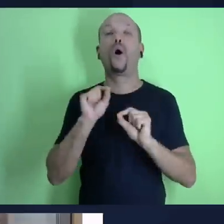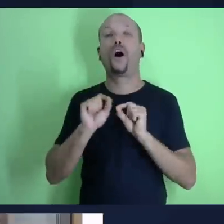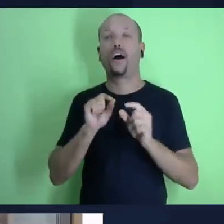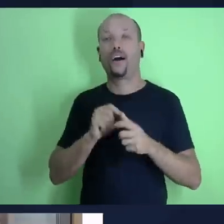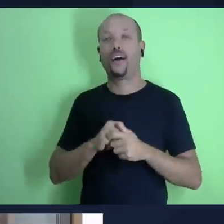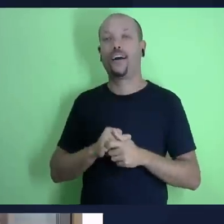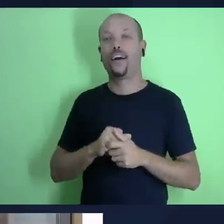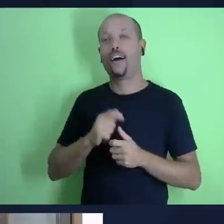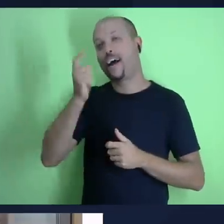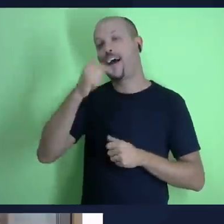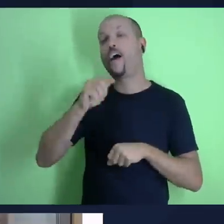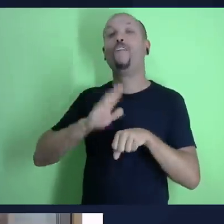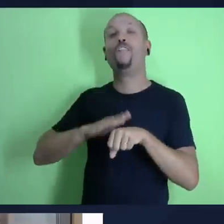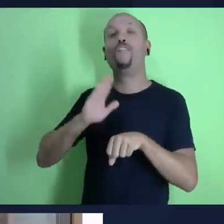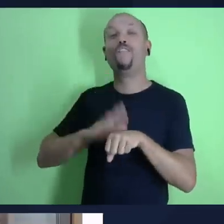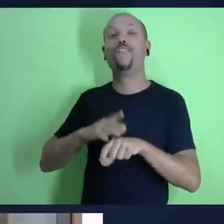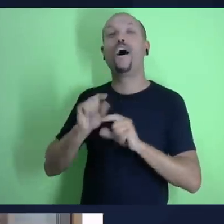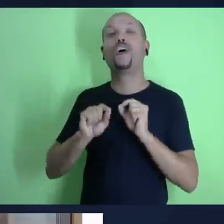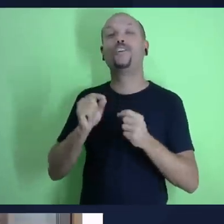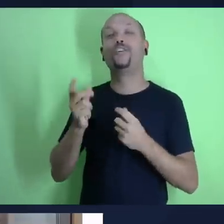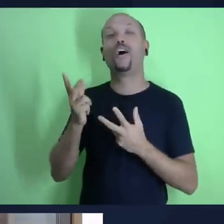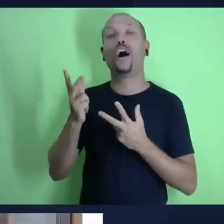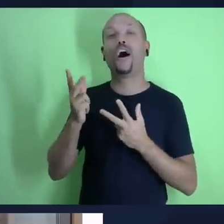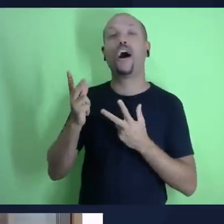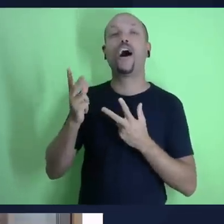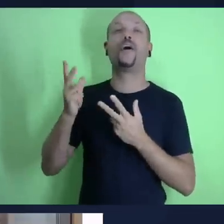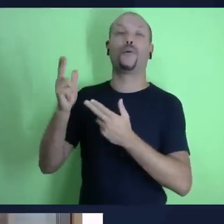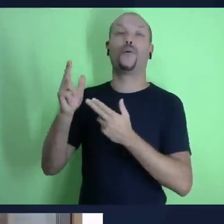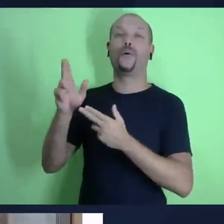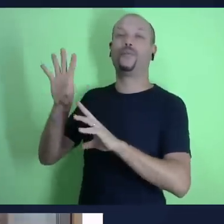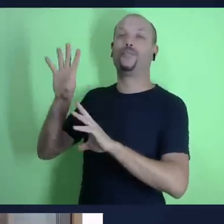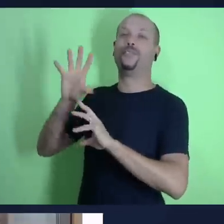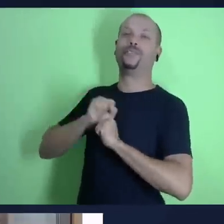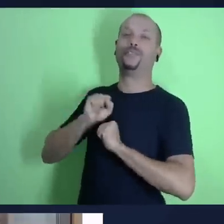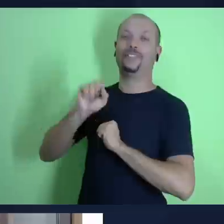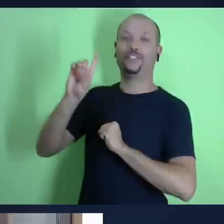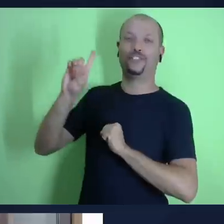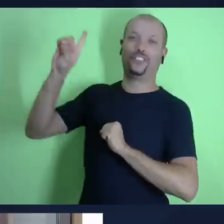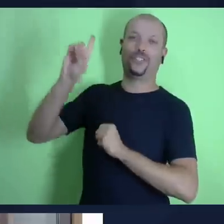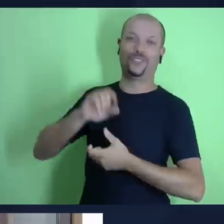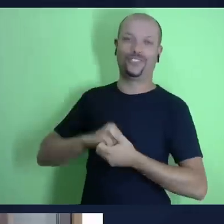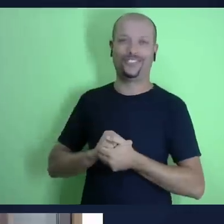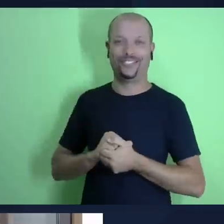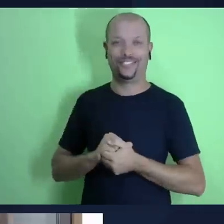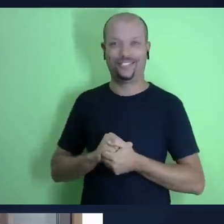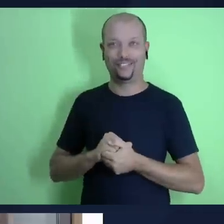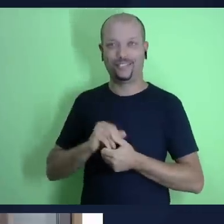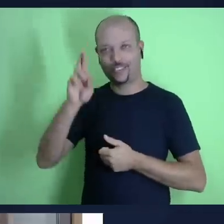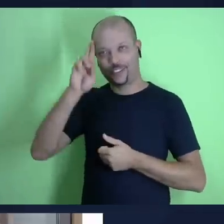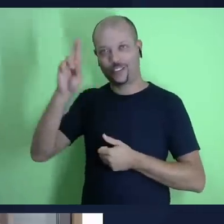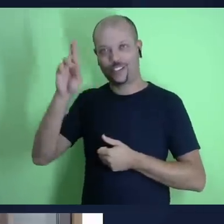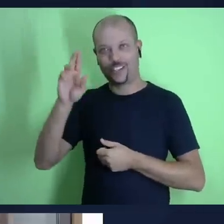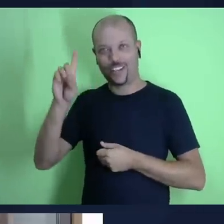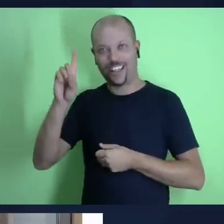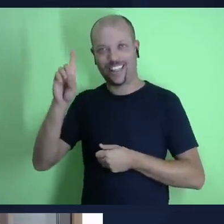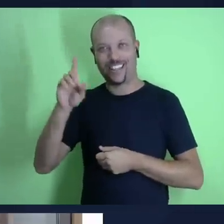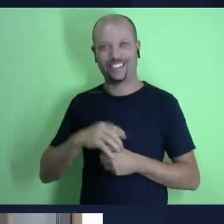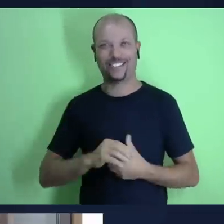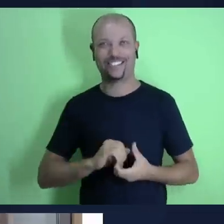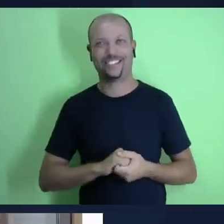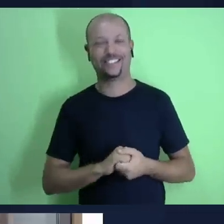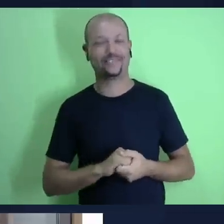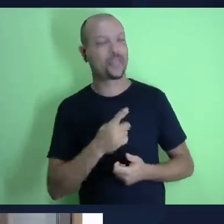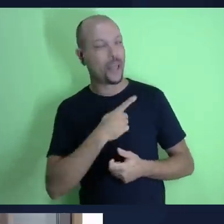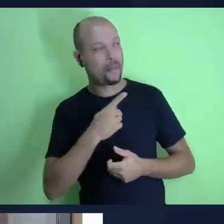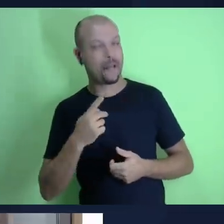a coisa mais importante é que eu fui feito e eu sou feito a imagem e semelhança do